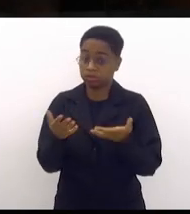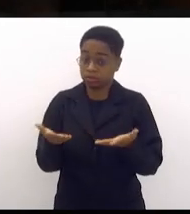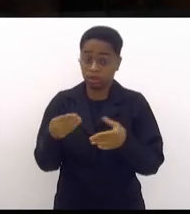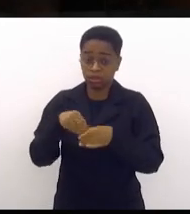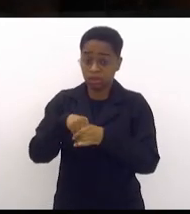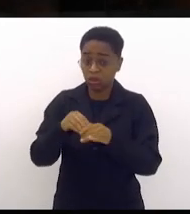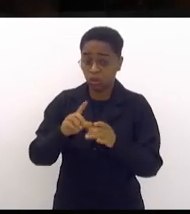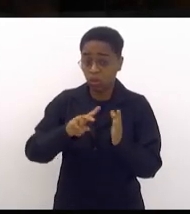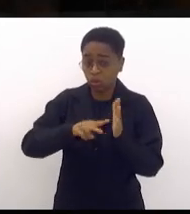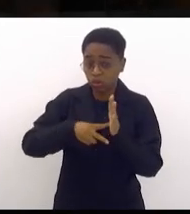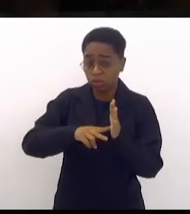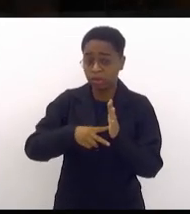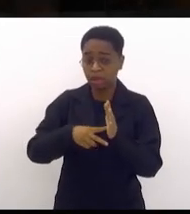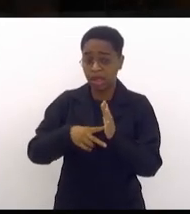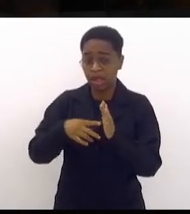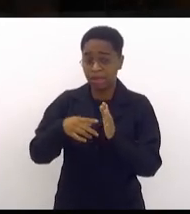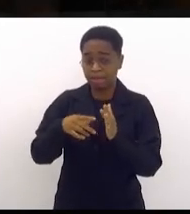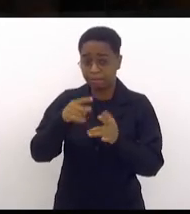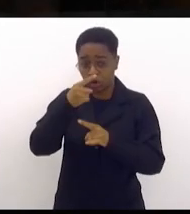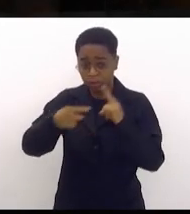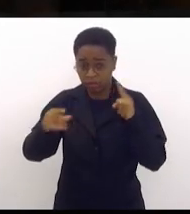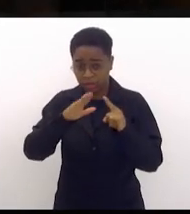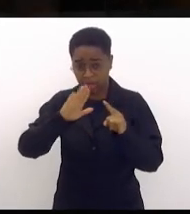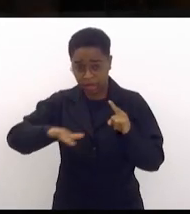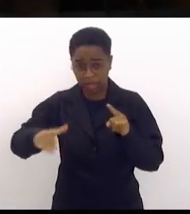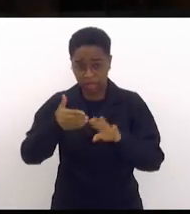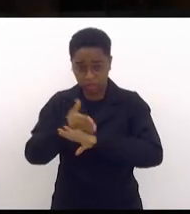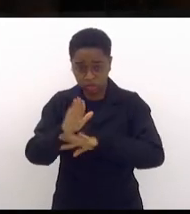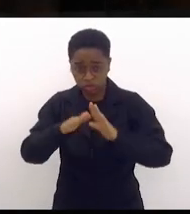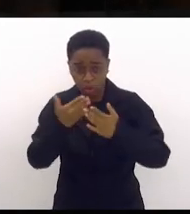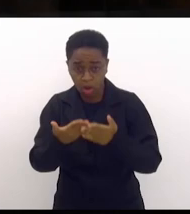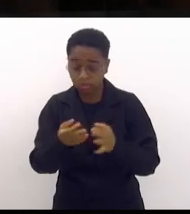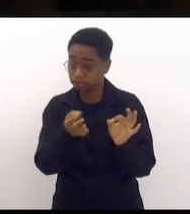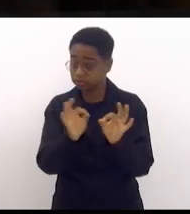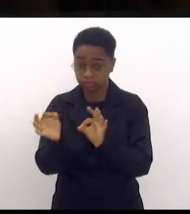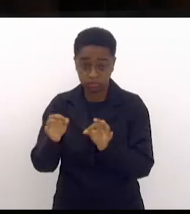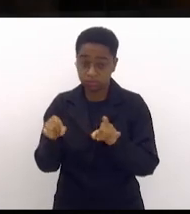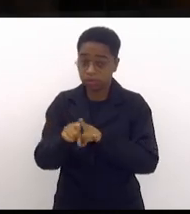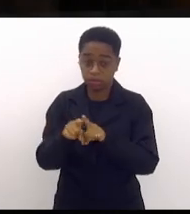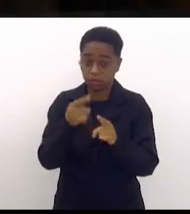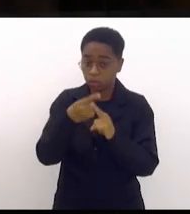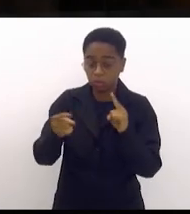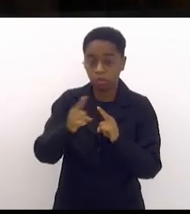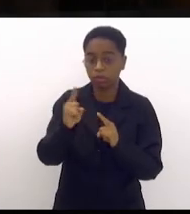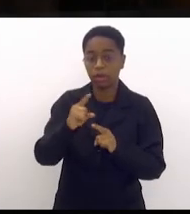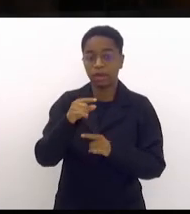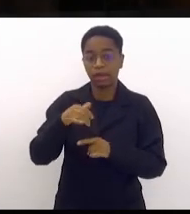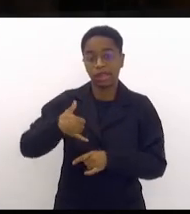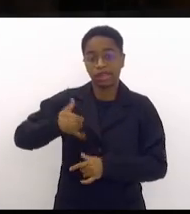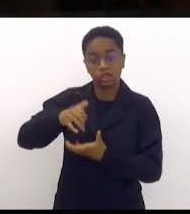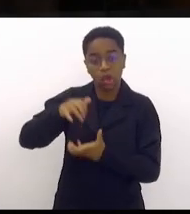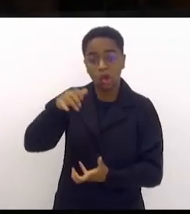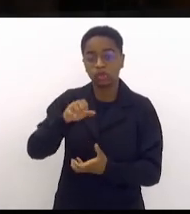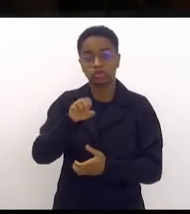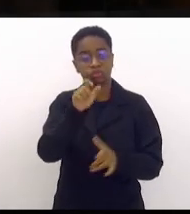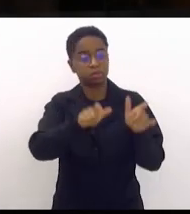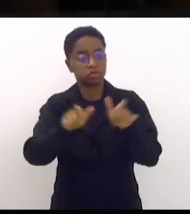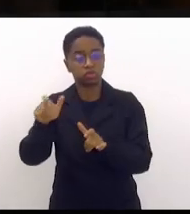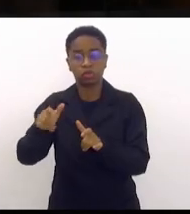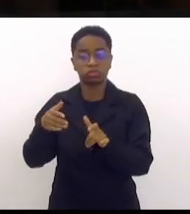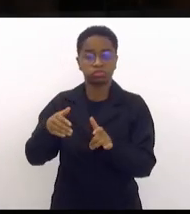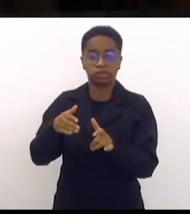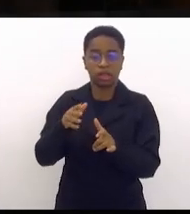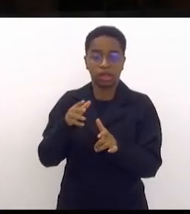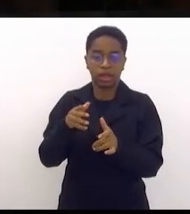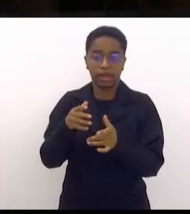as crianças da escola, sem pedir que idosos e pessoas chegassem para ter um atendimento